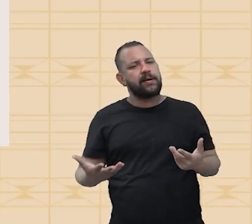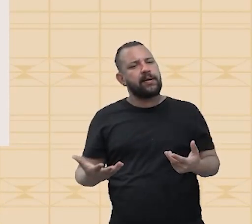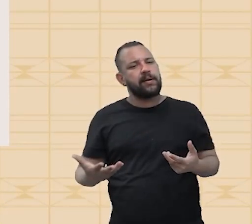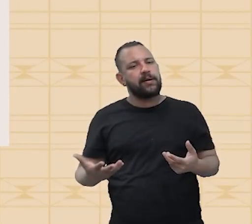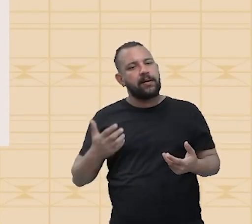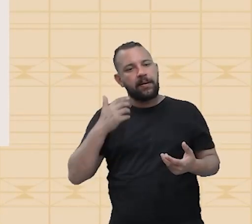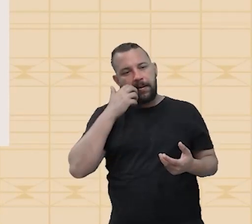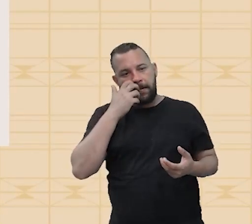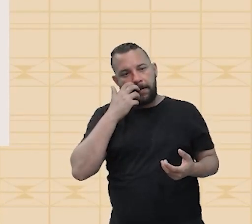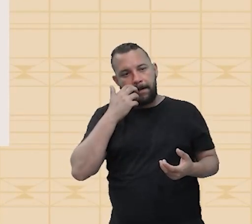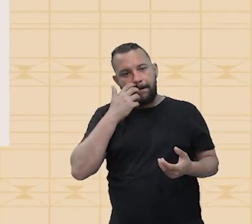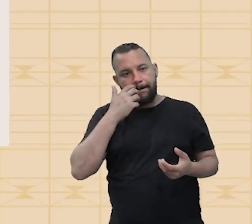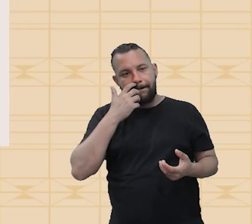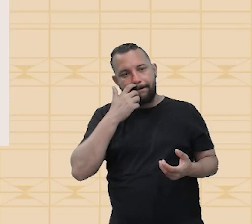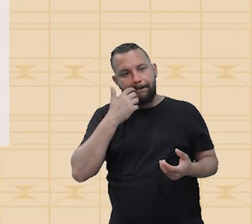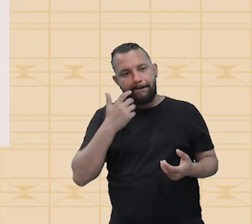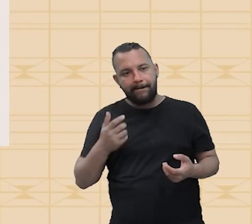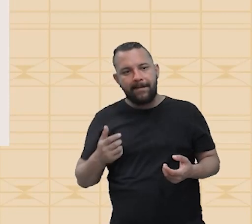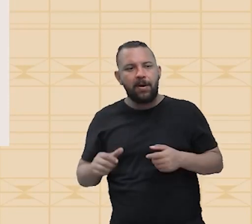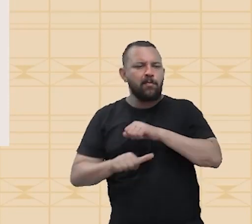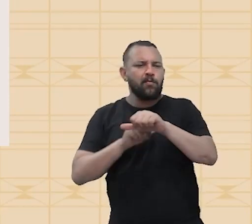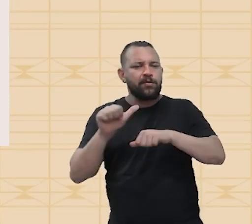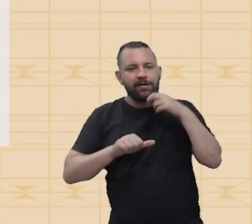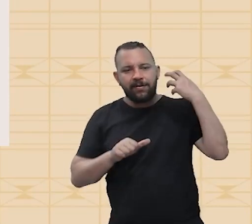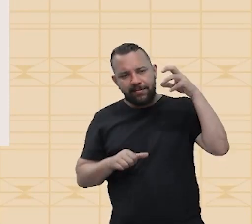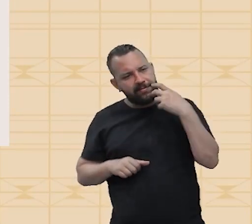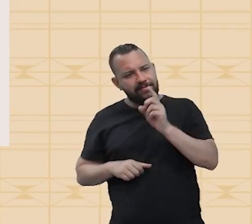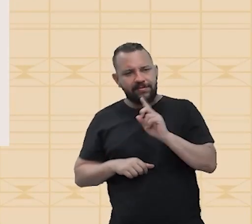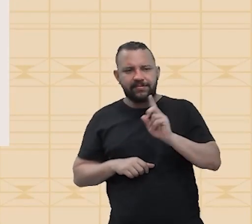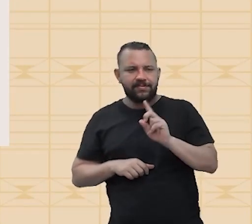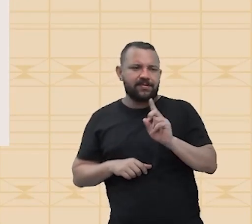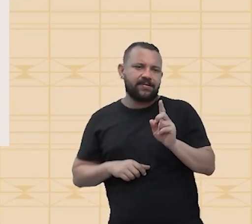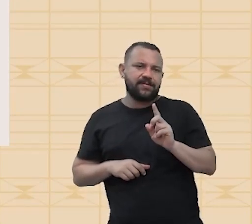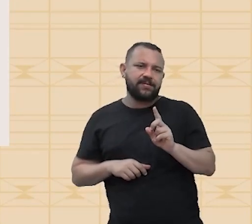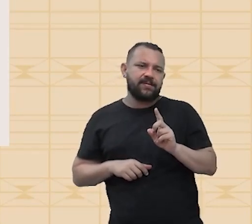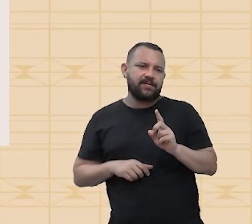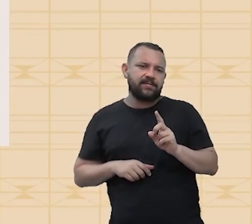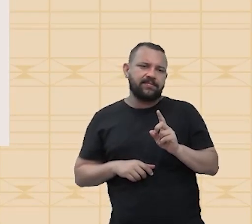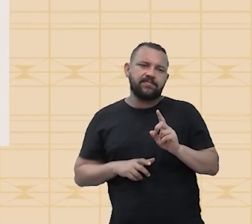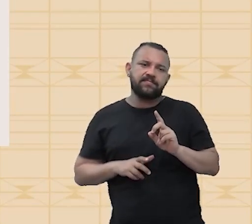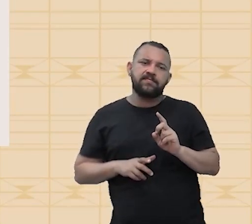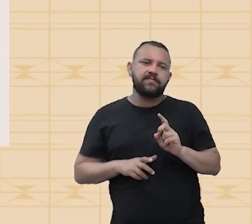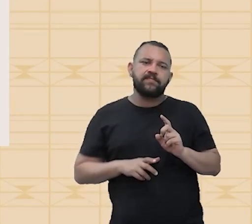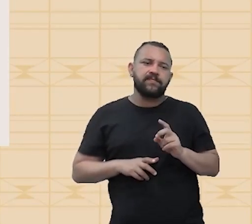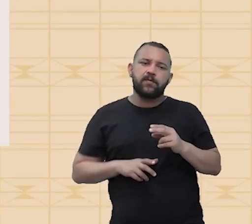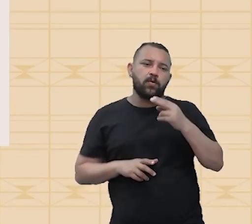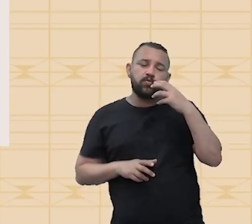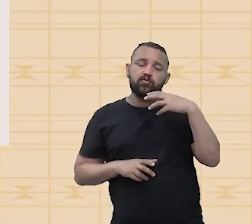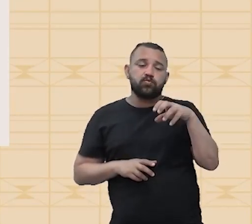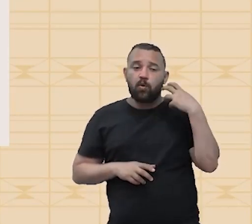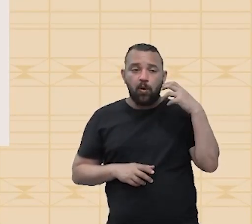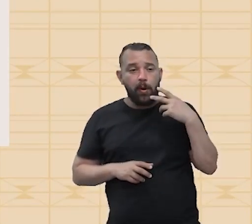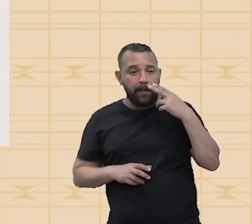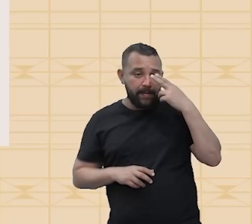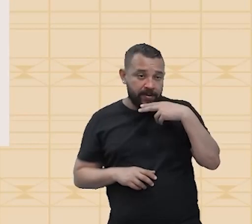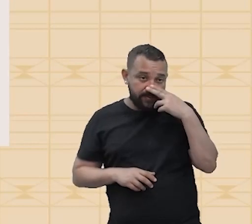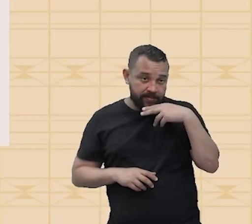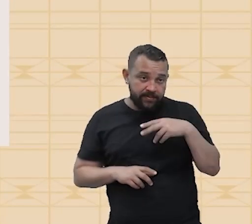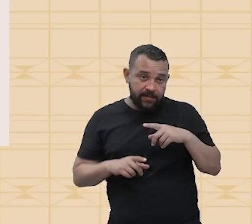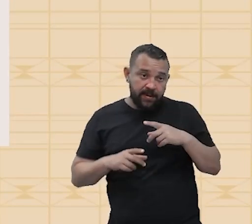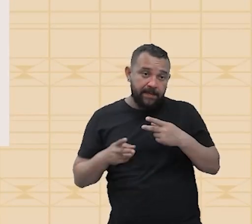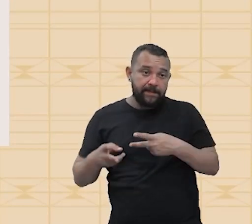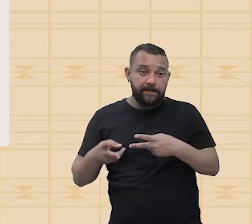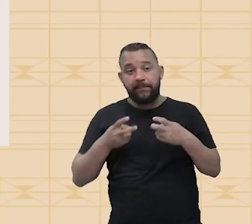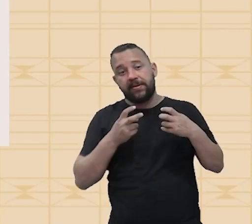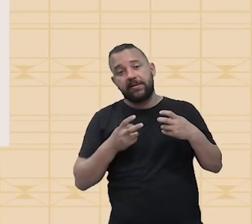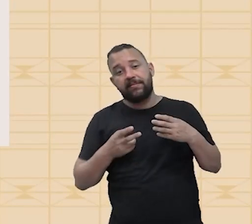porque a sirene fica mudando a música. Oh, mequetrefe, em verdade, em verdade, te digo, o som é o mesmo. A percepção